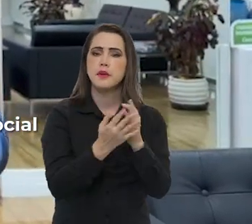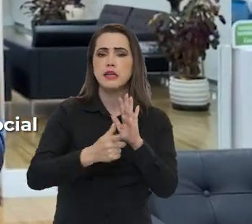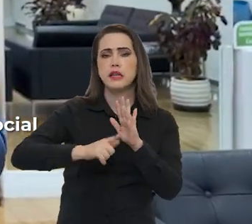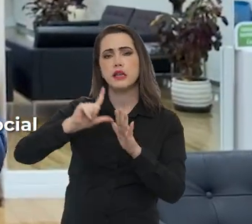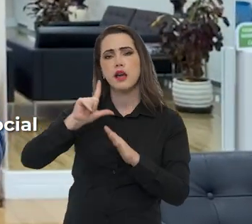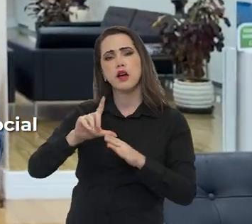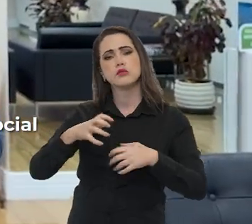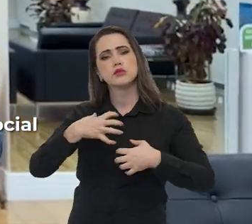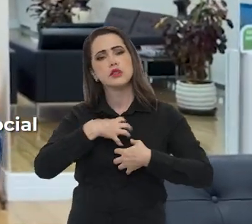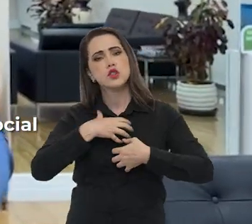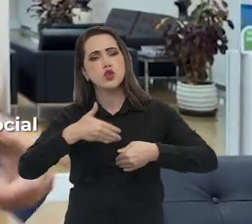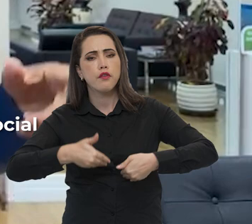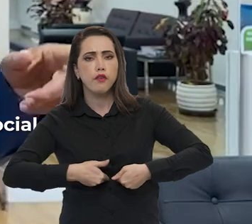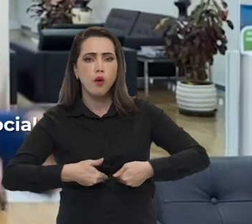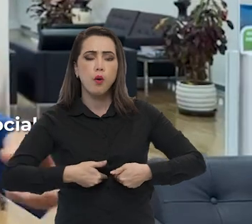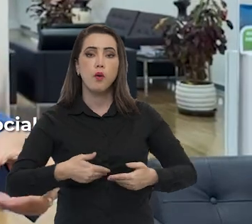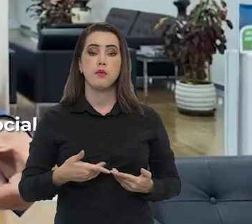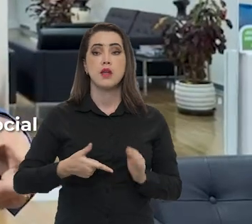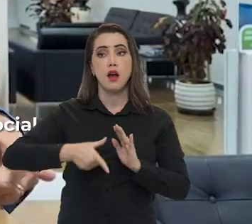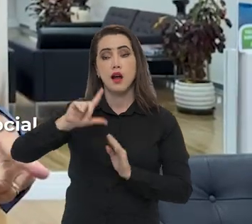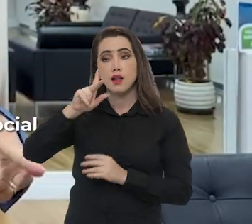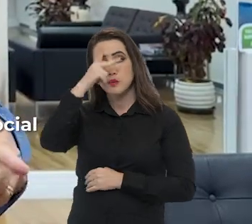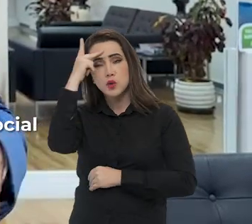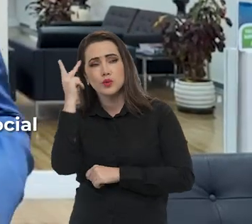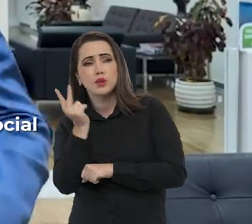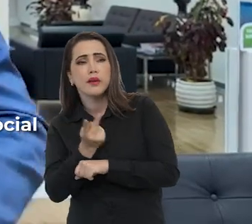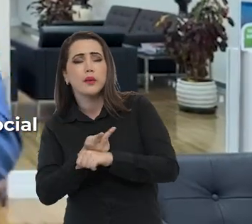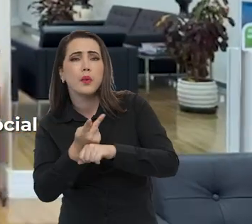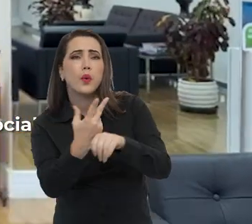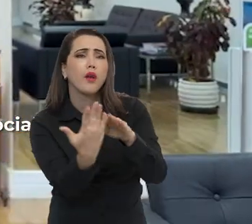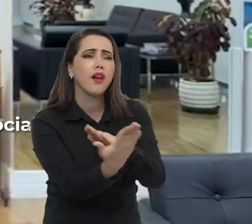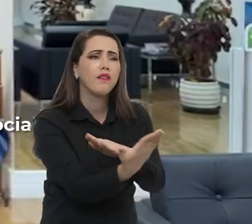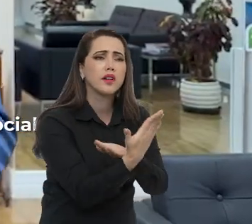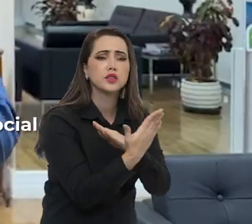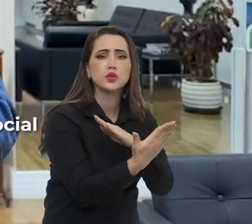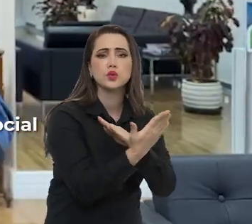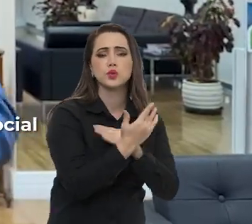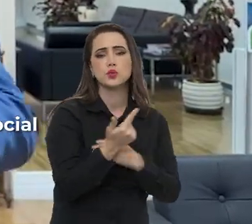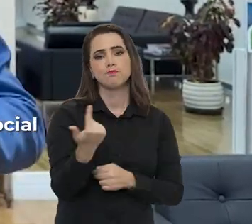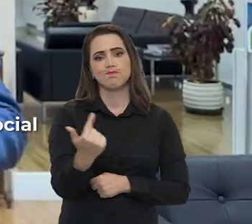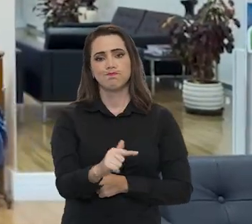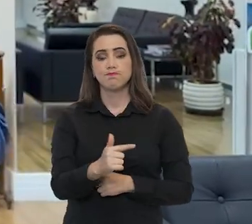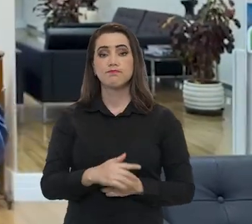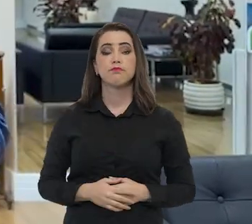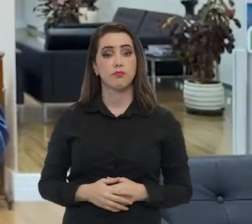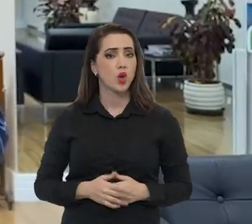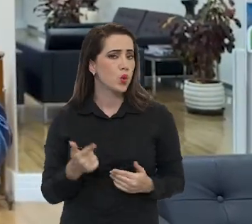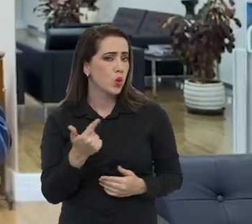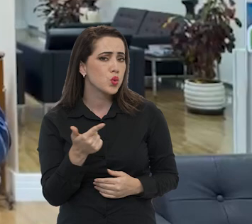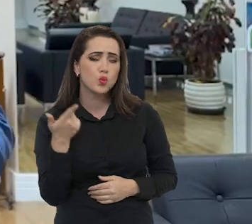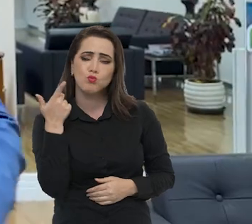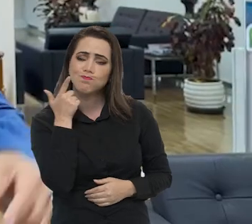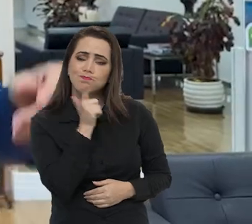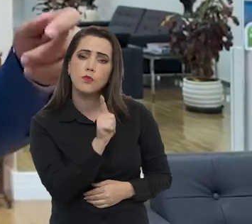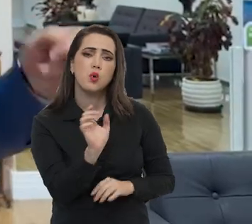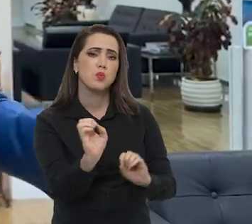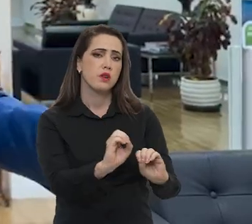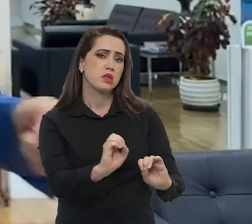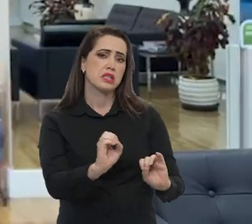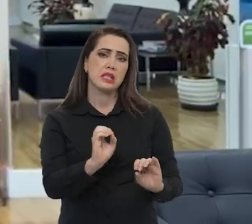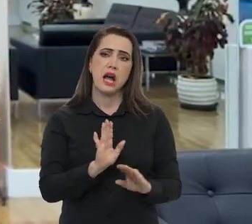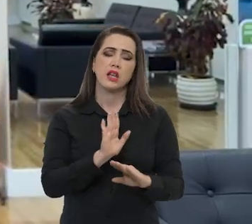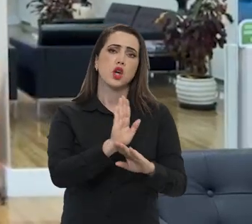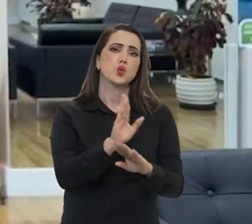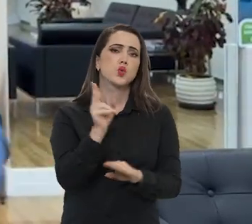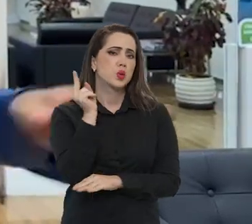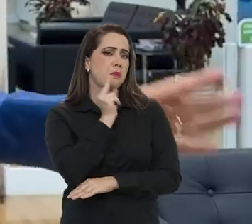de famílias que estavam passando fome, pessoas que batiam a porta e não encontravam a assistência, não